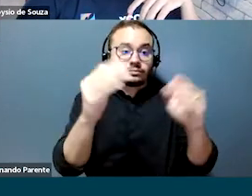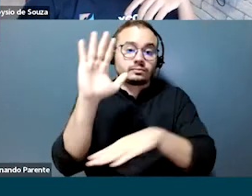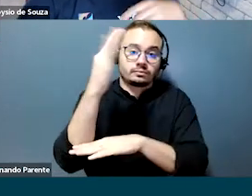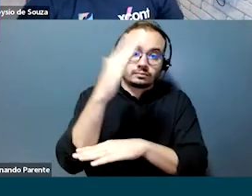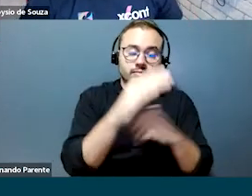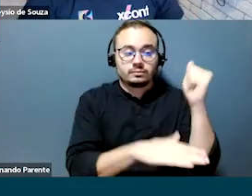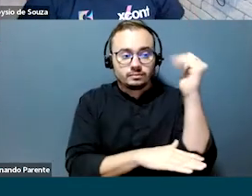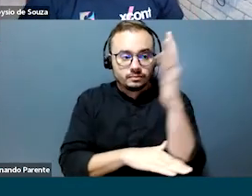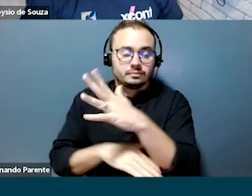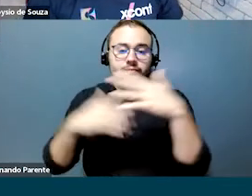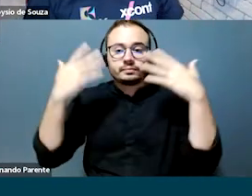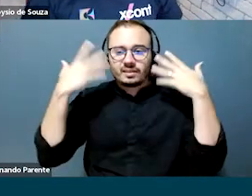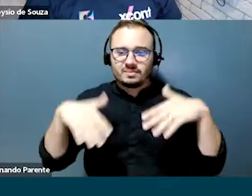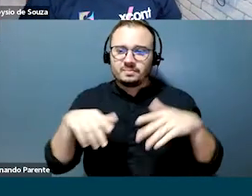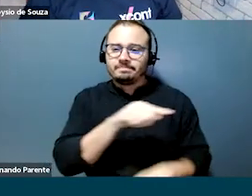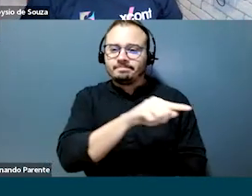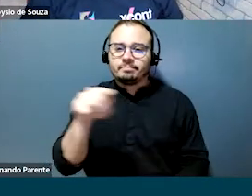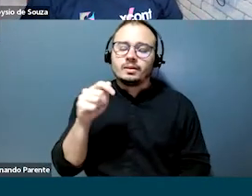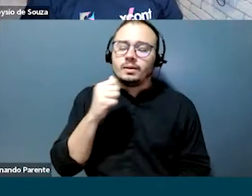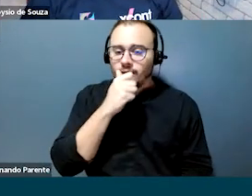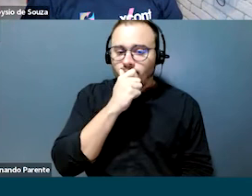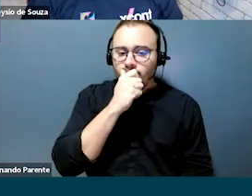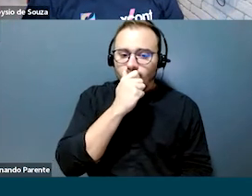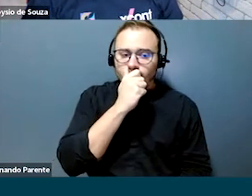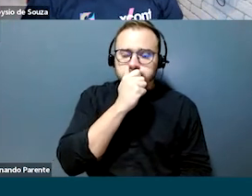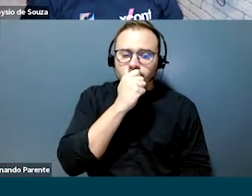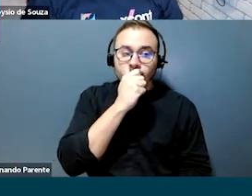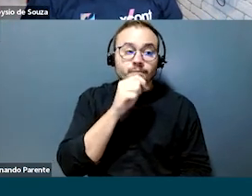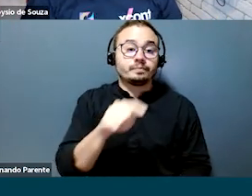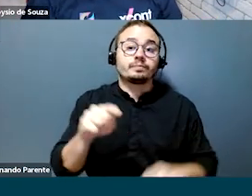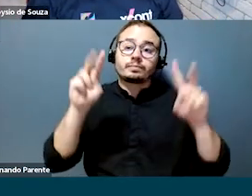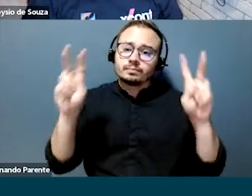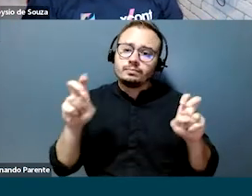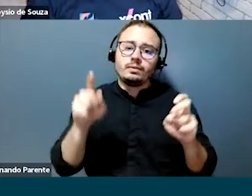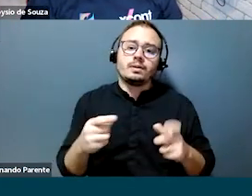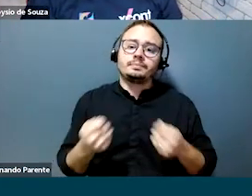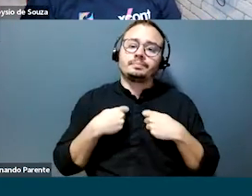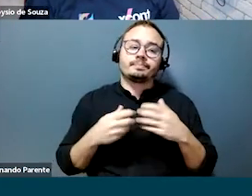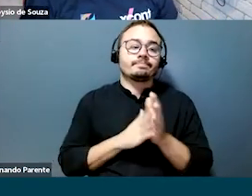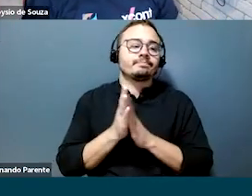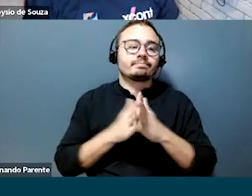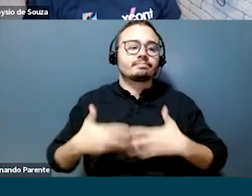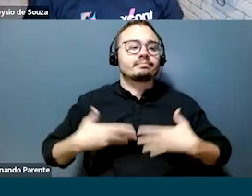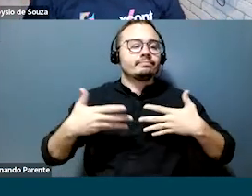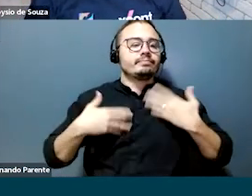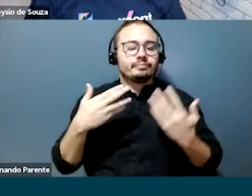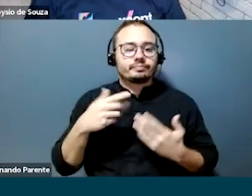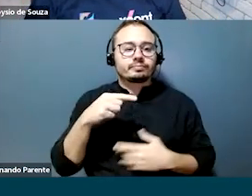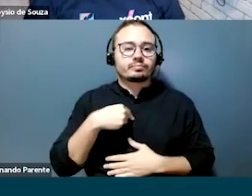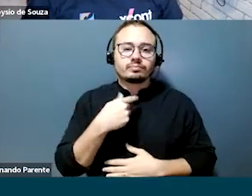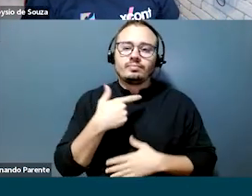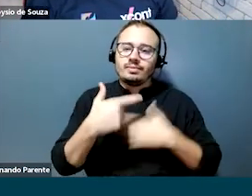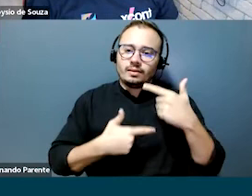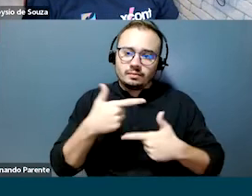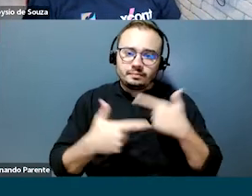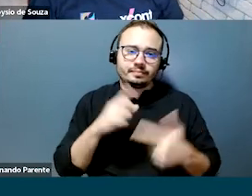E aí tem um tema que particularmente me motiva muito e me inspira muito todos os dias a fazer o que eu faço,